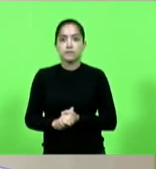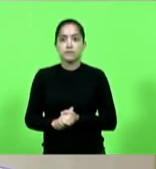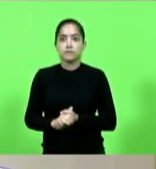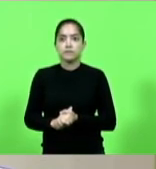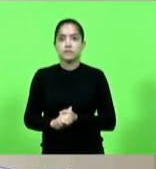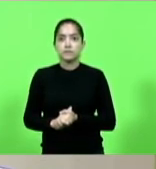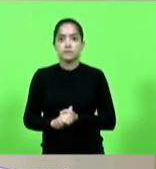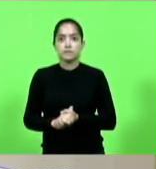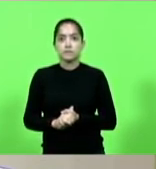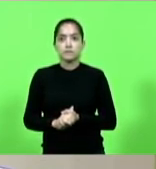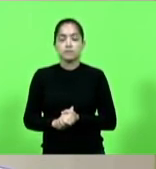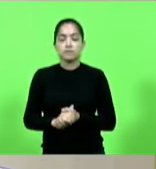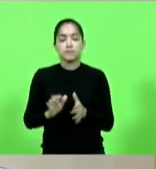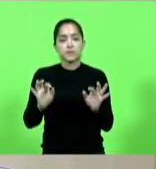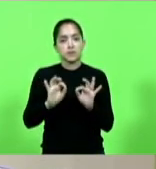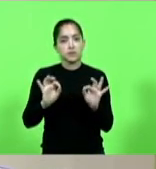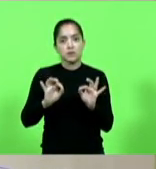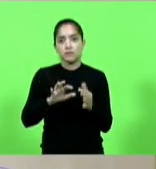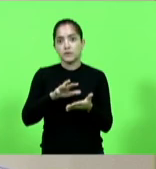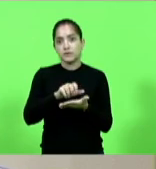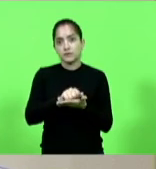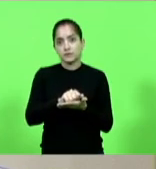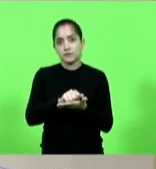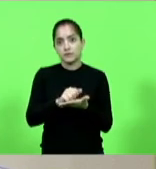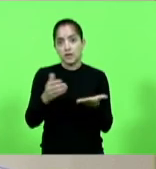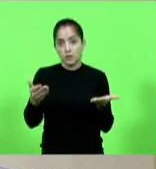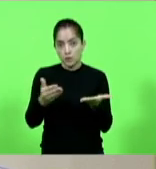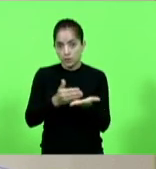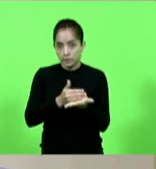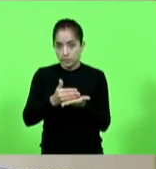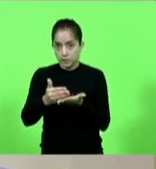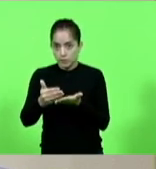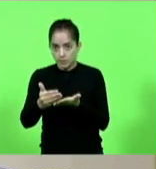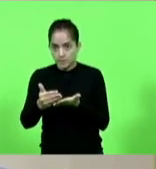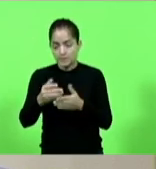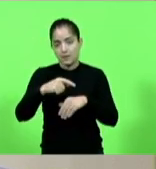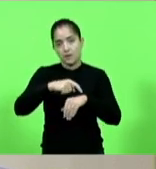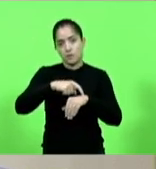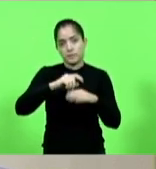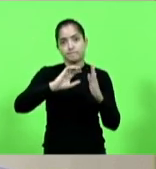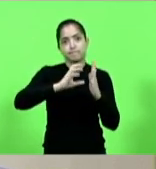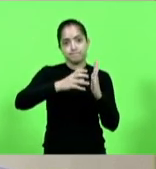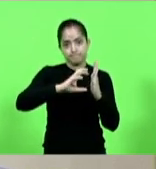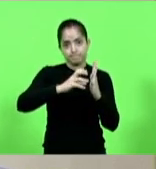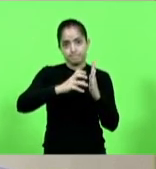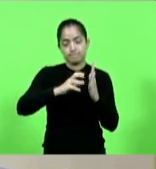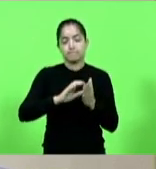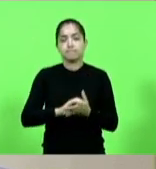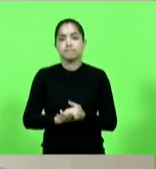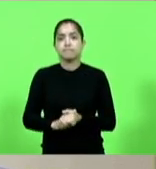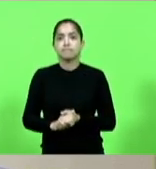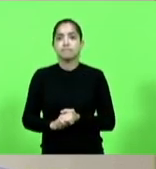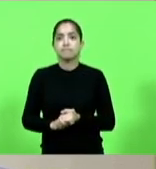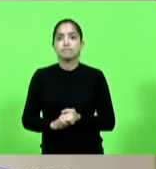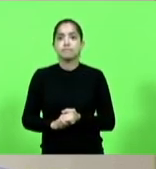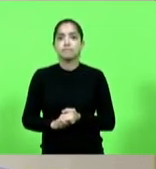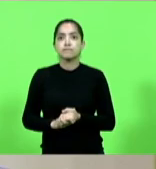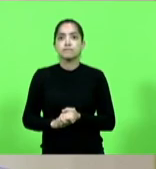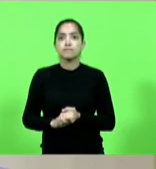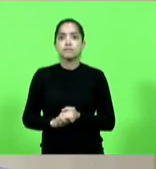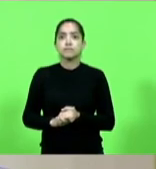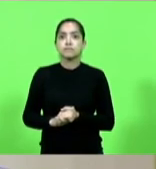Não havendo ninguém inscrito, entraremos então em horário destinado aos partidos políticos. Presidente,